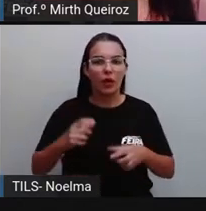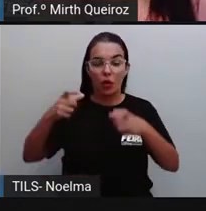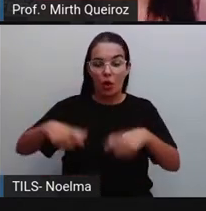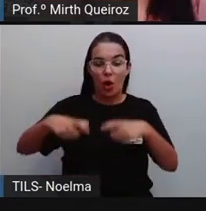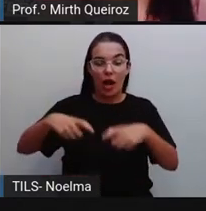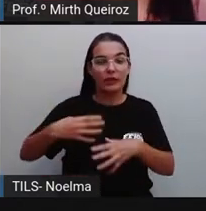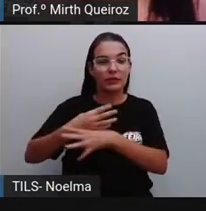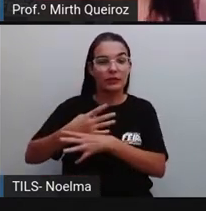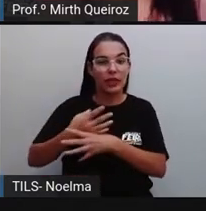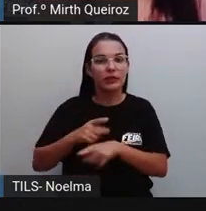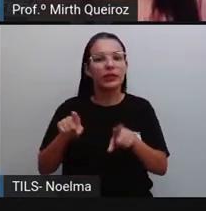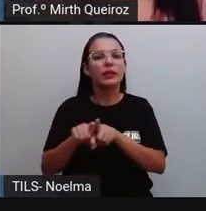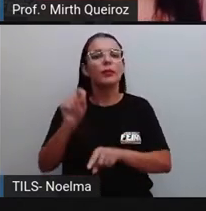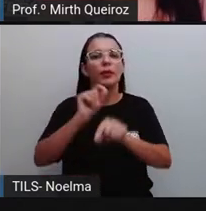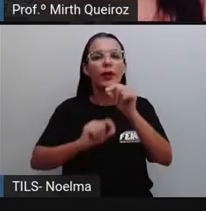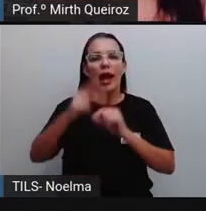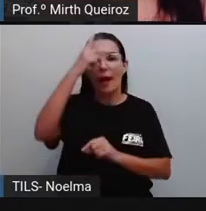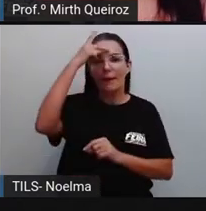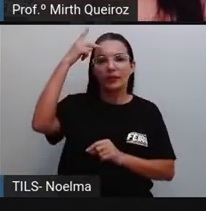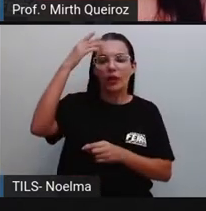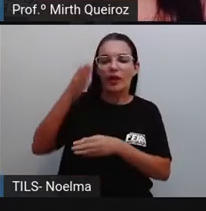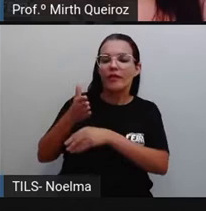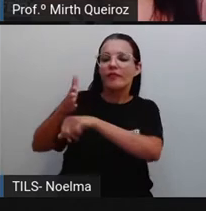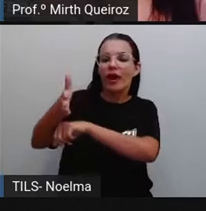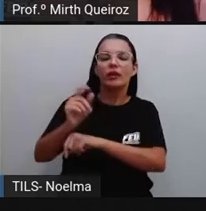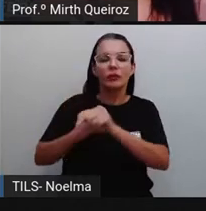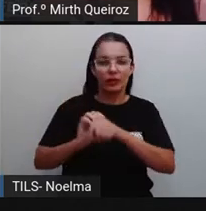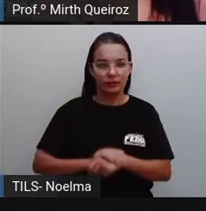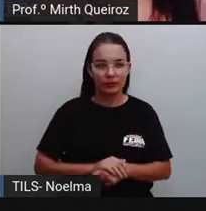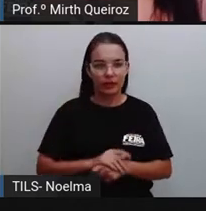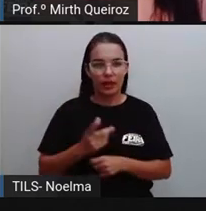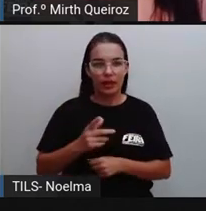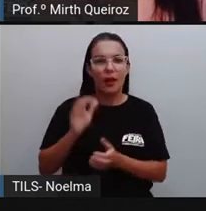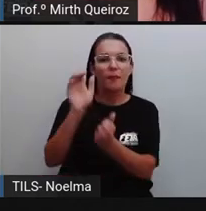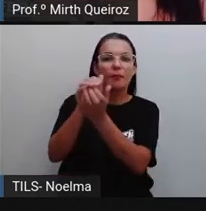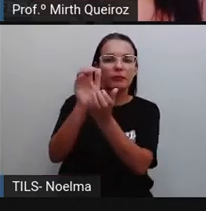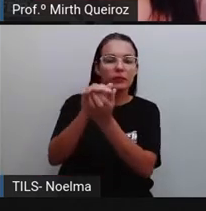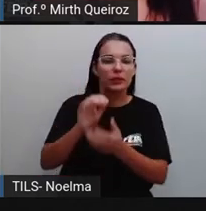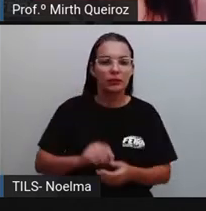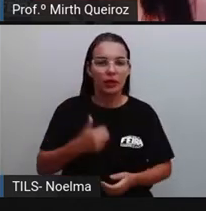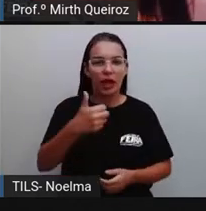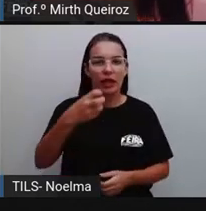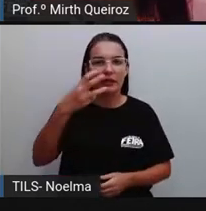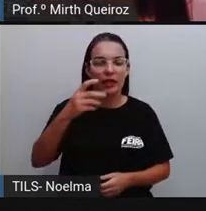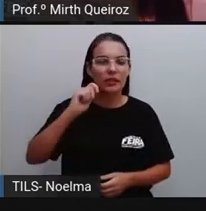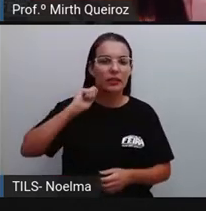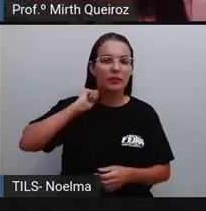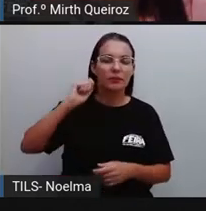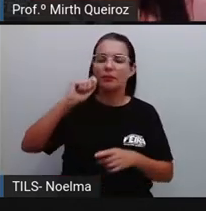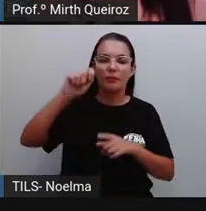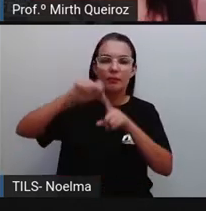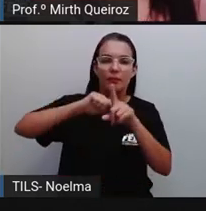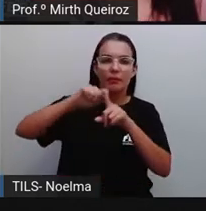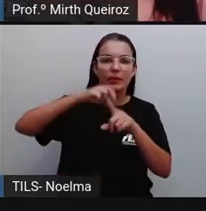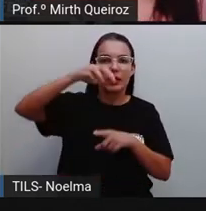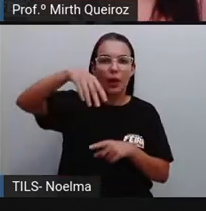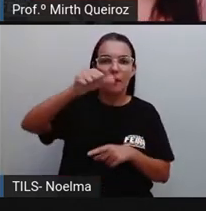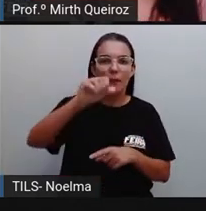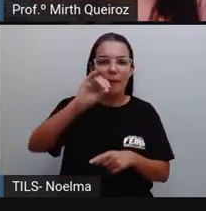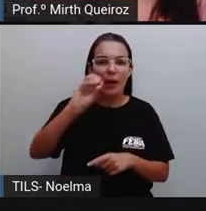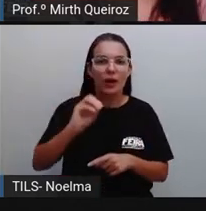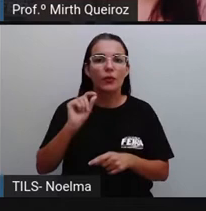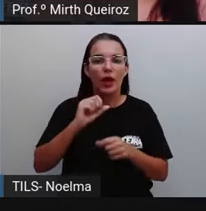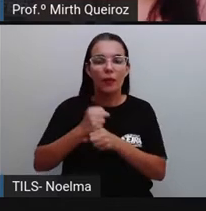o vocativo. Recife, 13 de maio de 2003. Prezada professora Maria. Aí, vocês podem